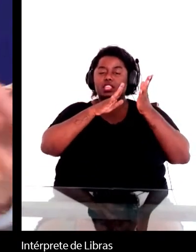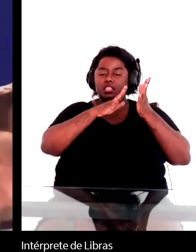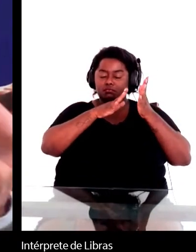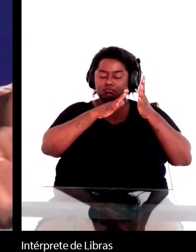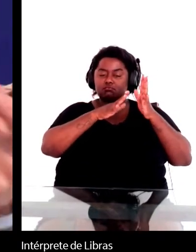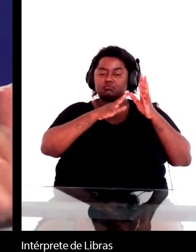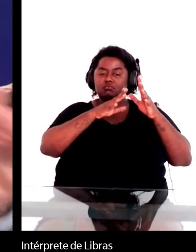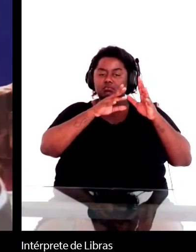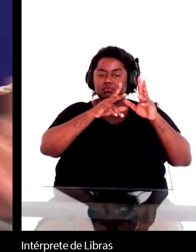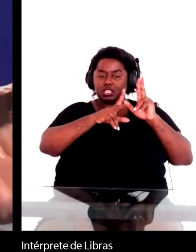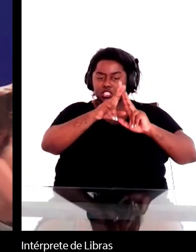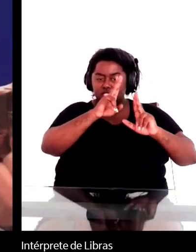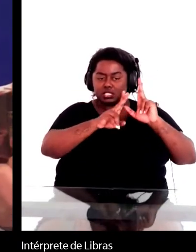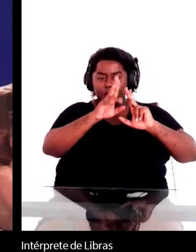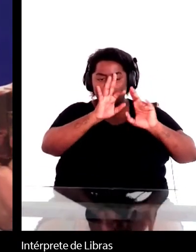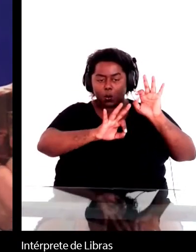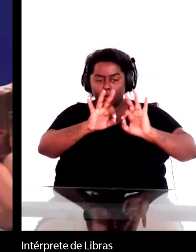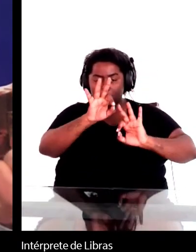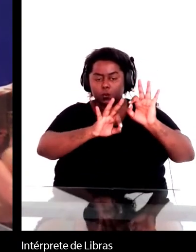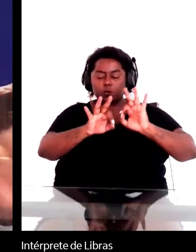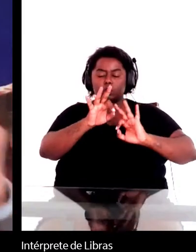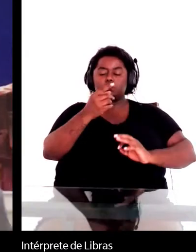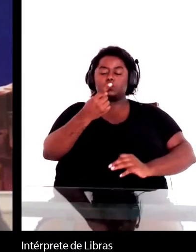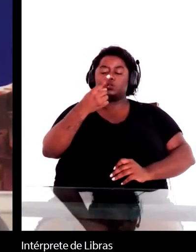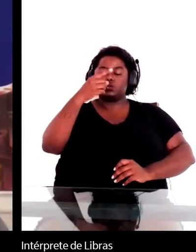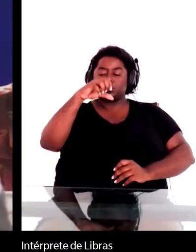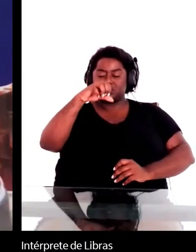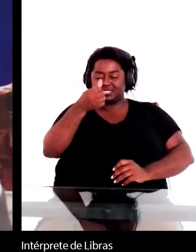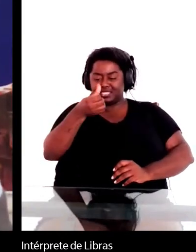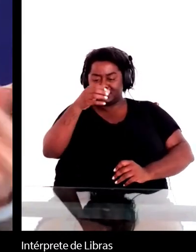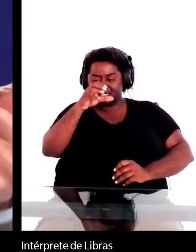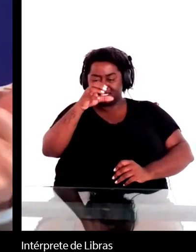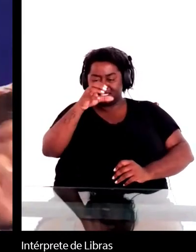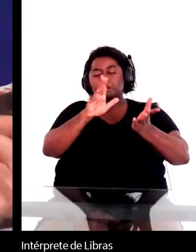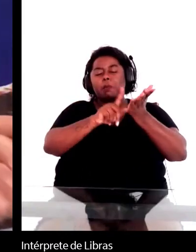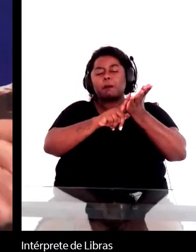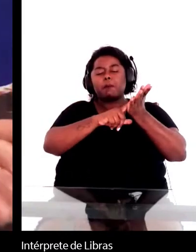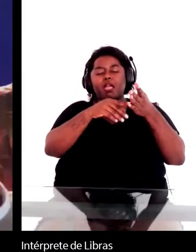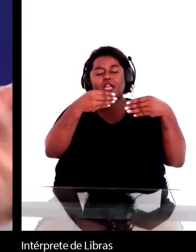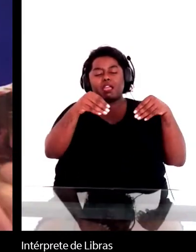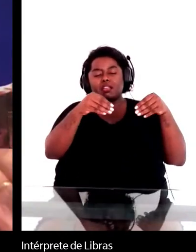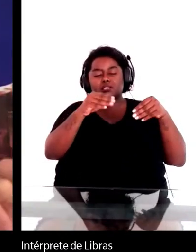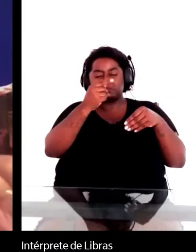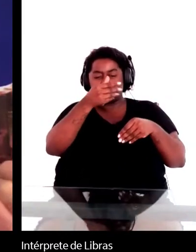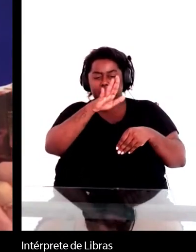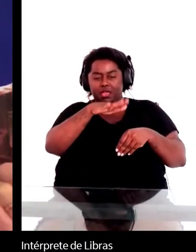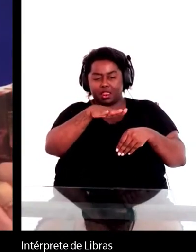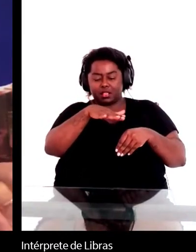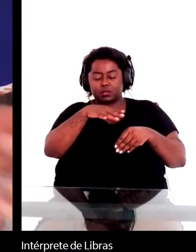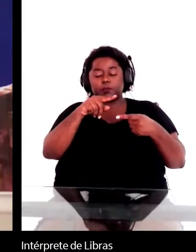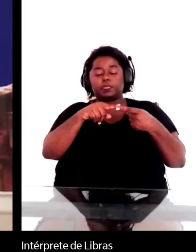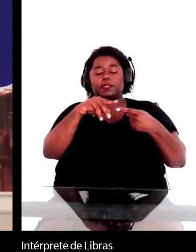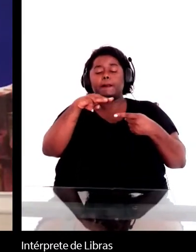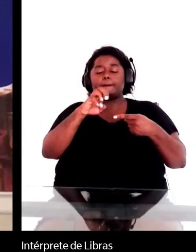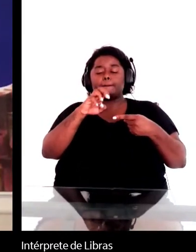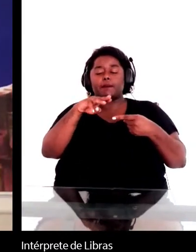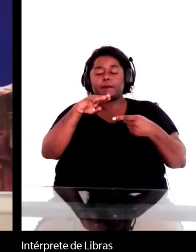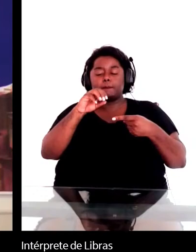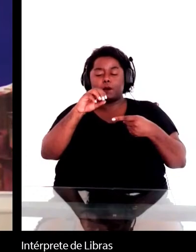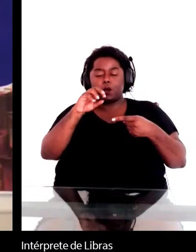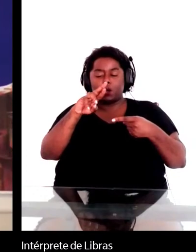de papel paperback baratos por Memórias Póstumas e Ken Casborba